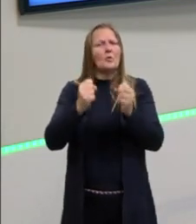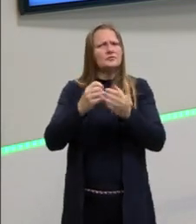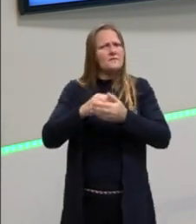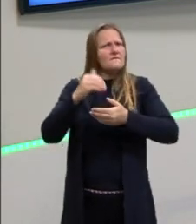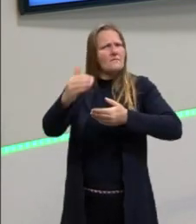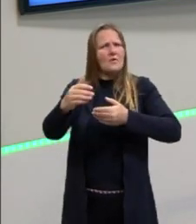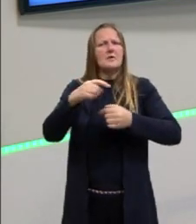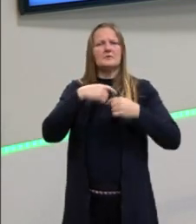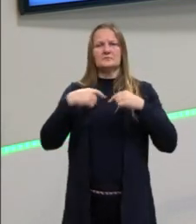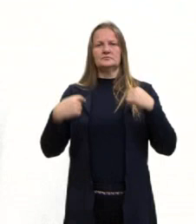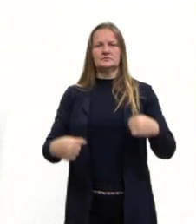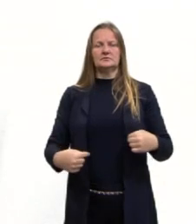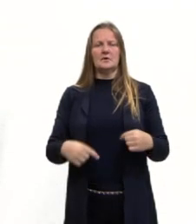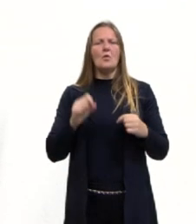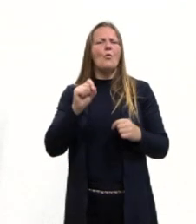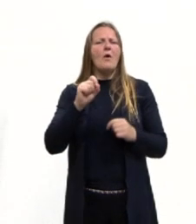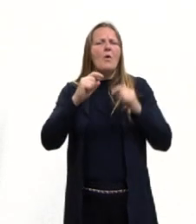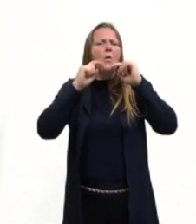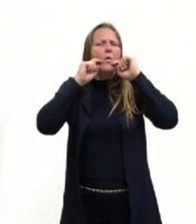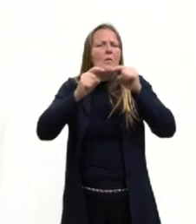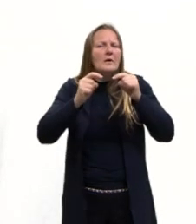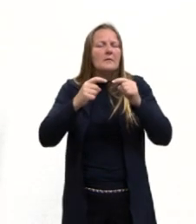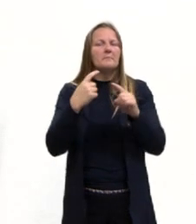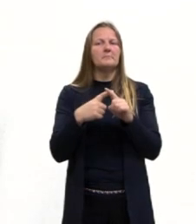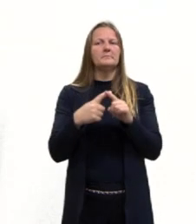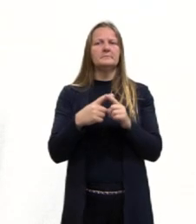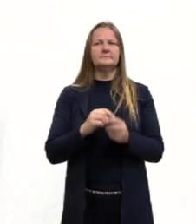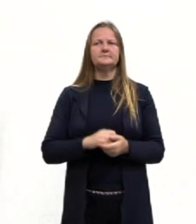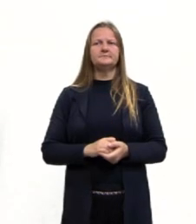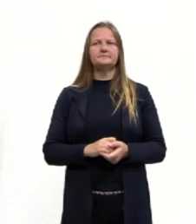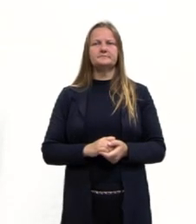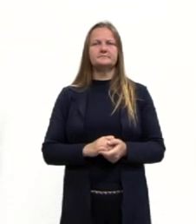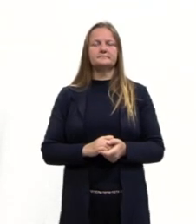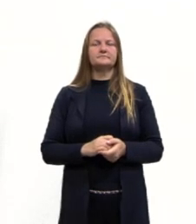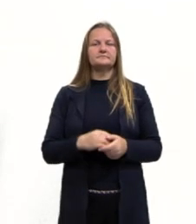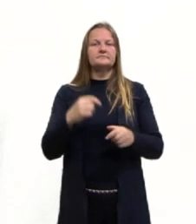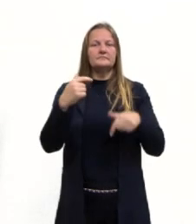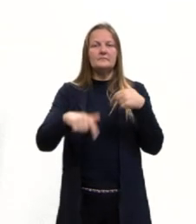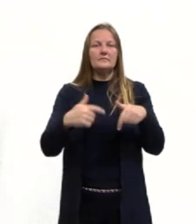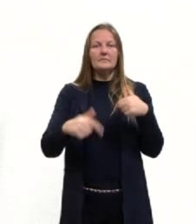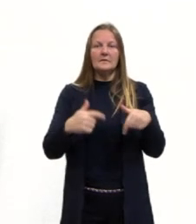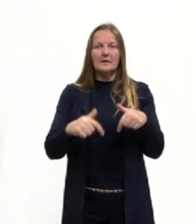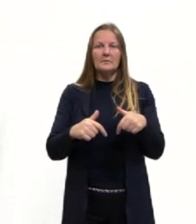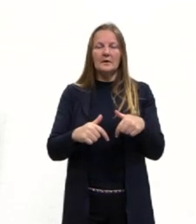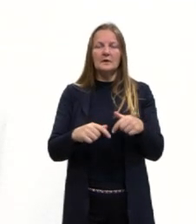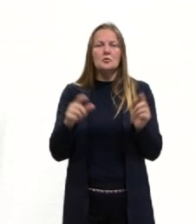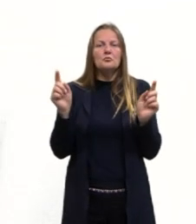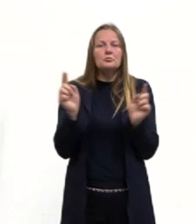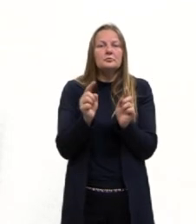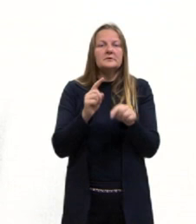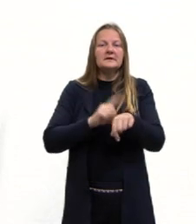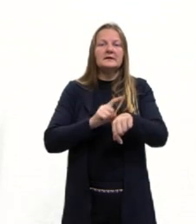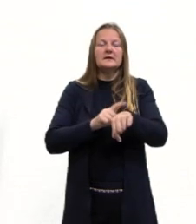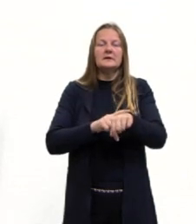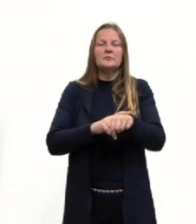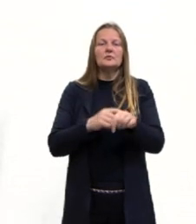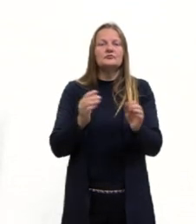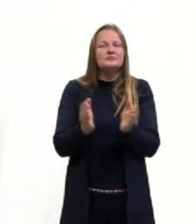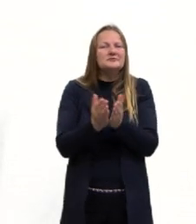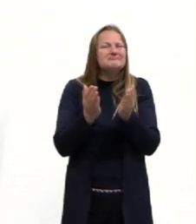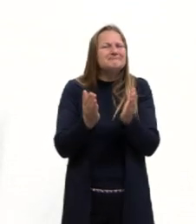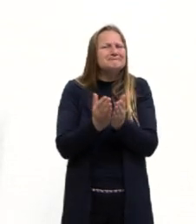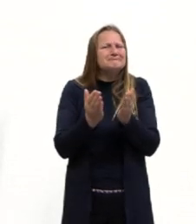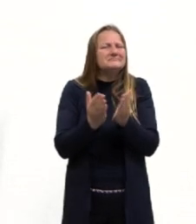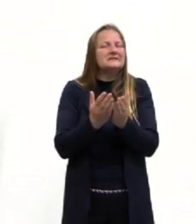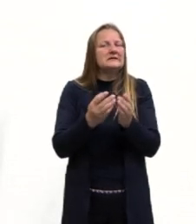Qual que a crítica, né? Gerar, então, esses empregos a curto prazo, né, precarização do trabalho,